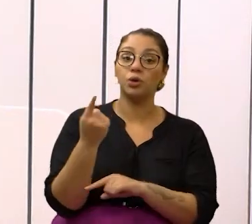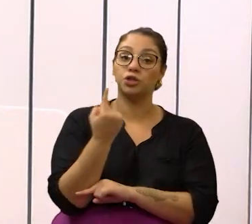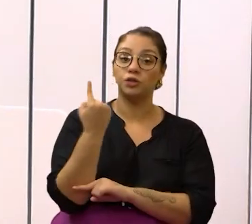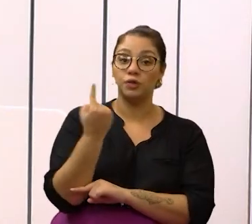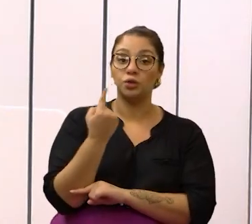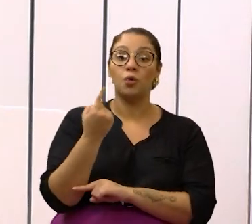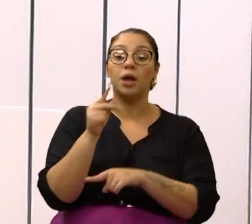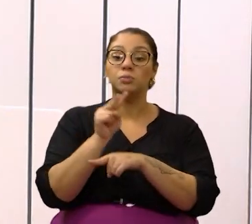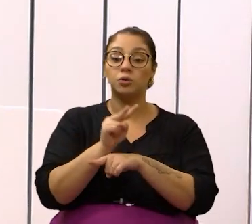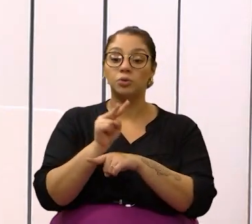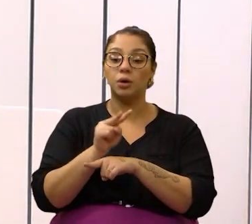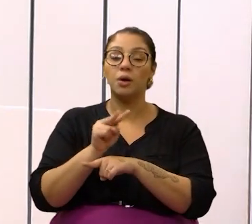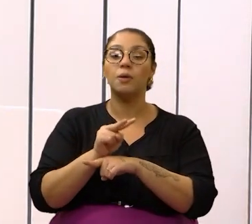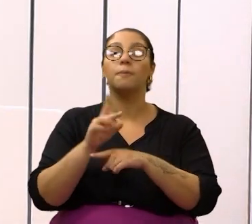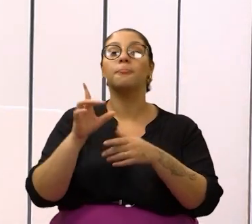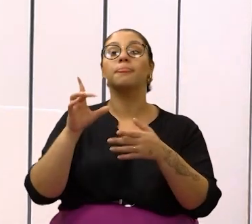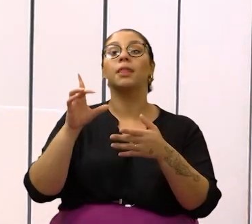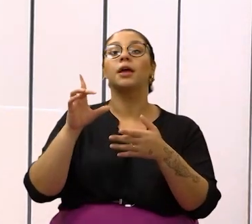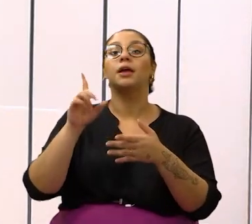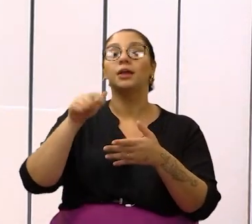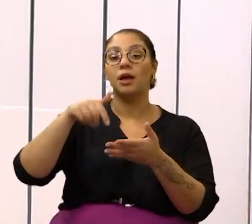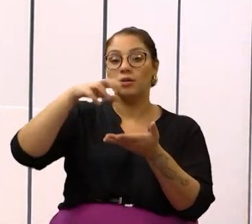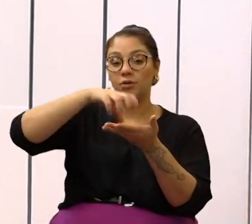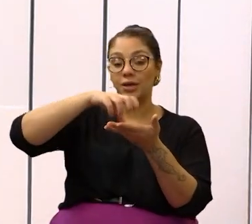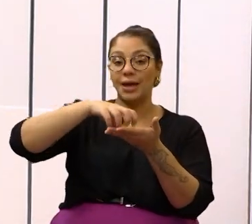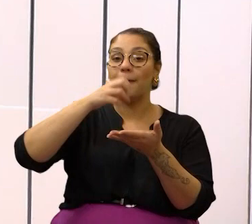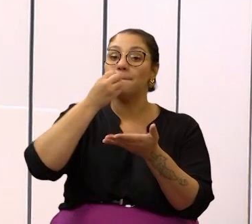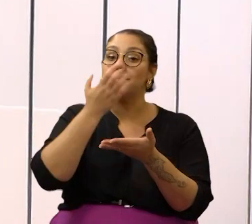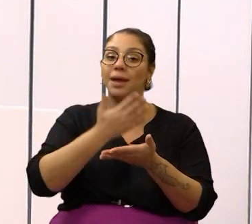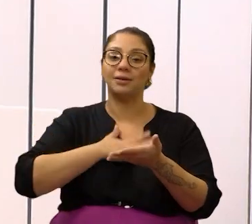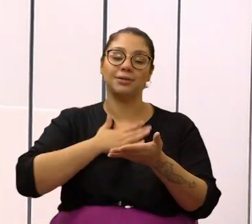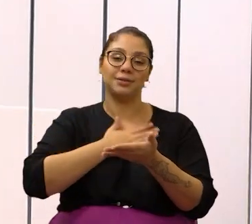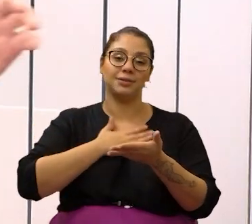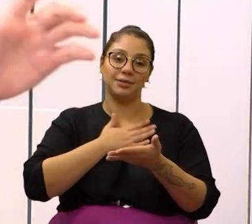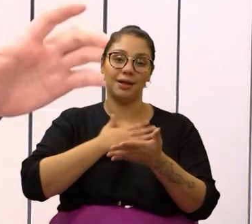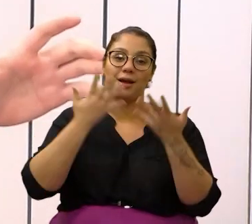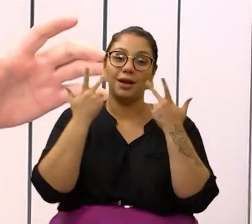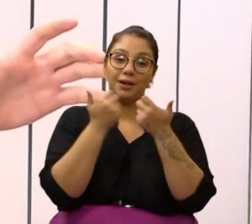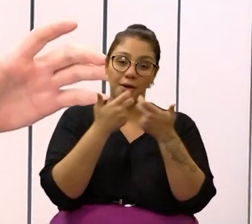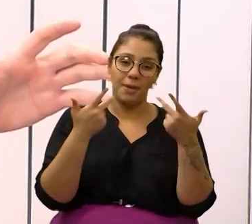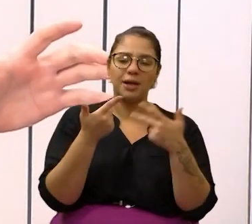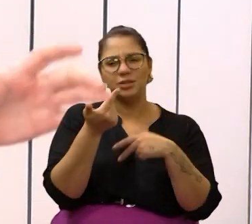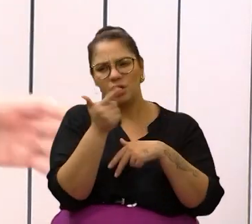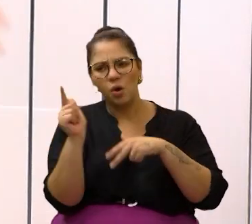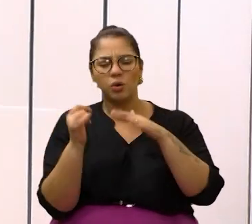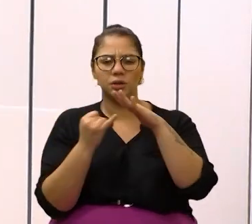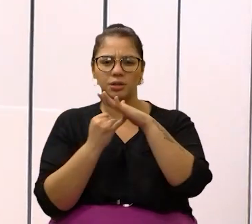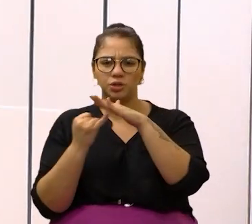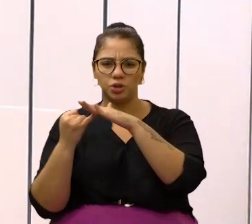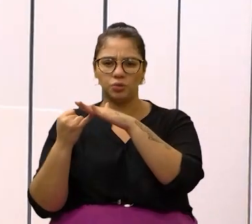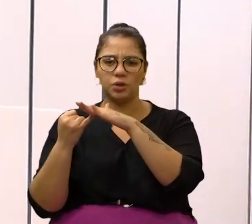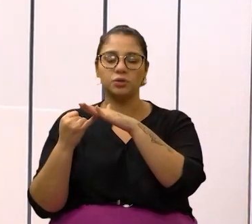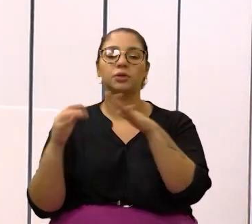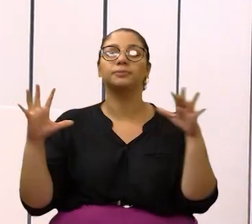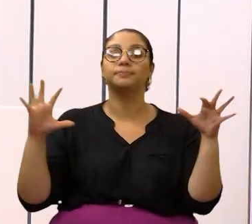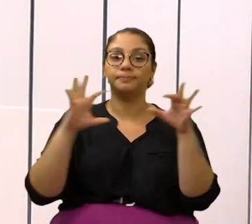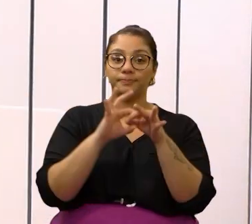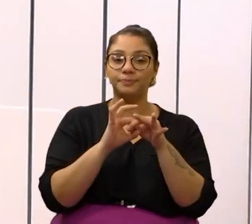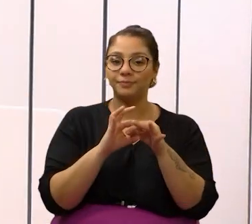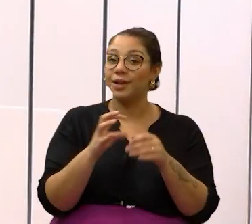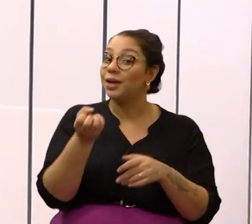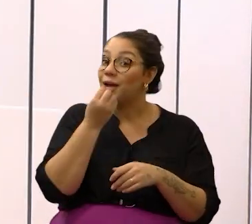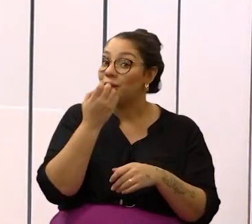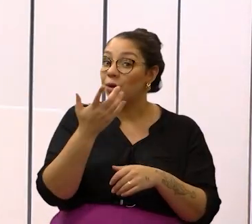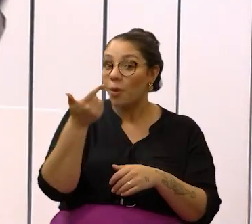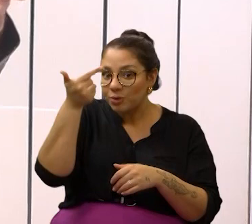individuais, no Departamento de Proteção e Bem-Estar Animal e outras instituições. Então, que tal dar